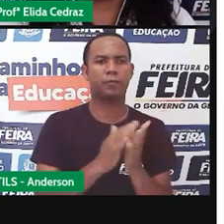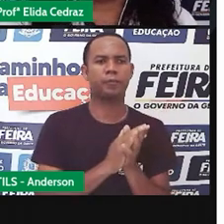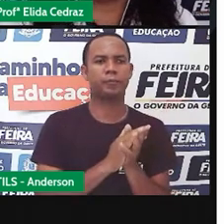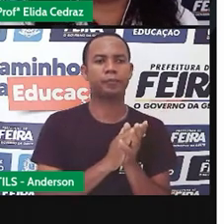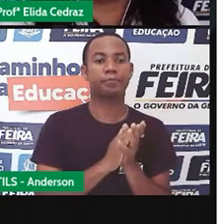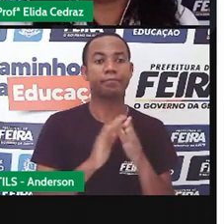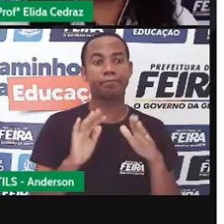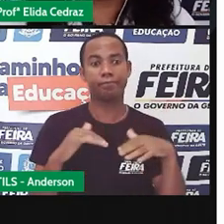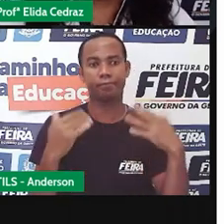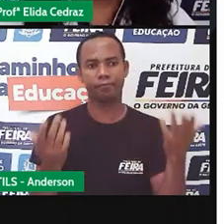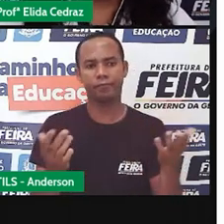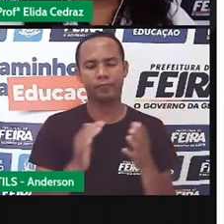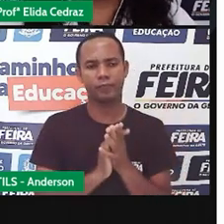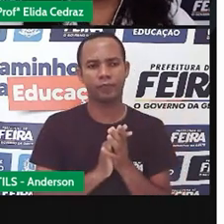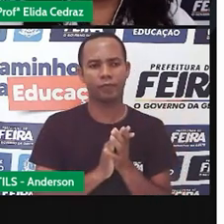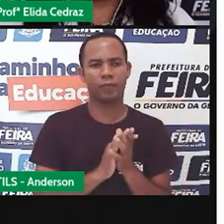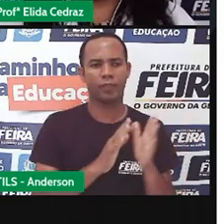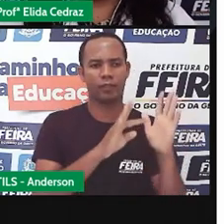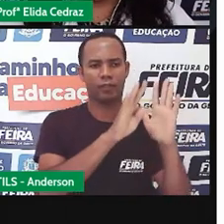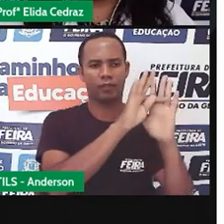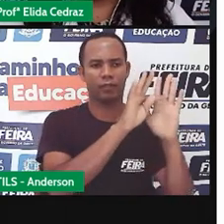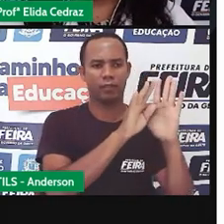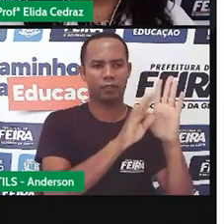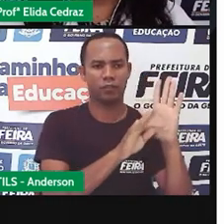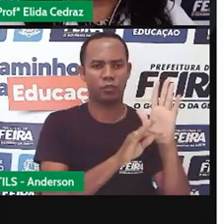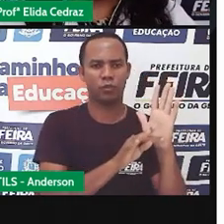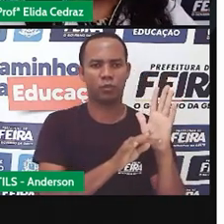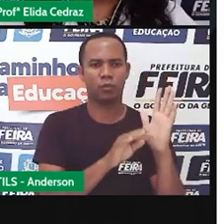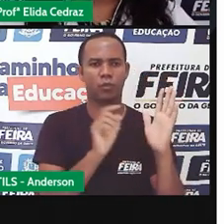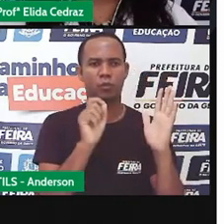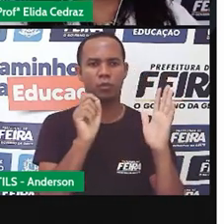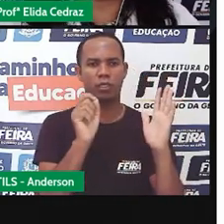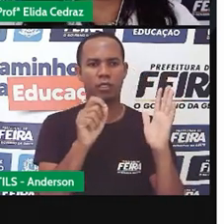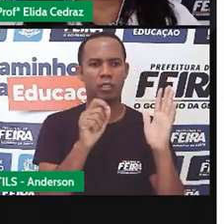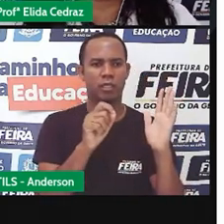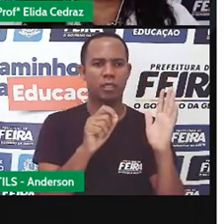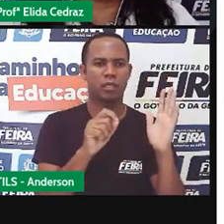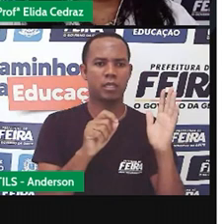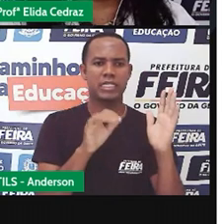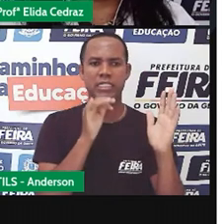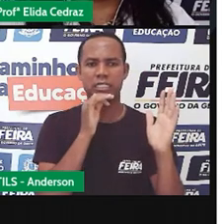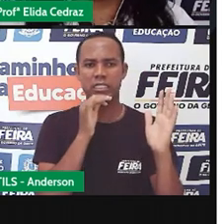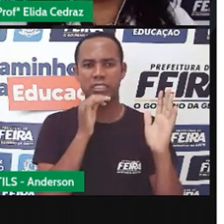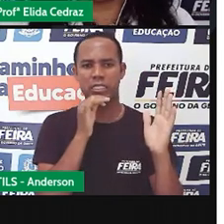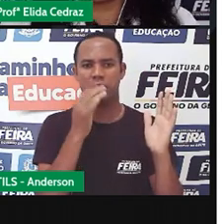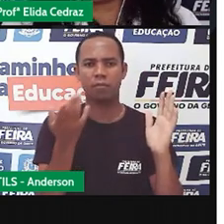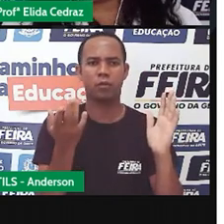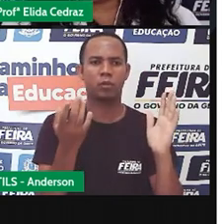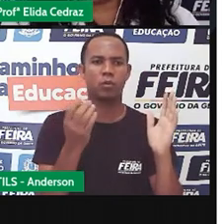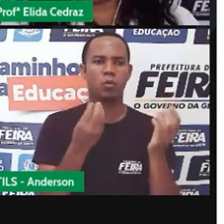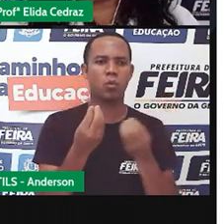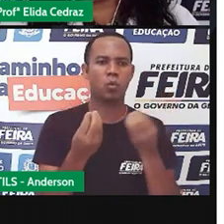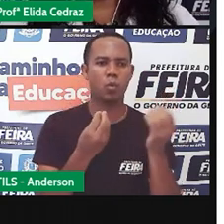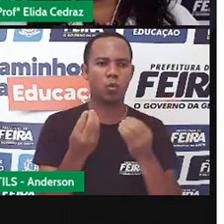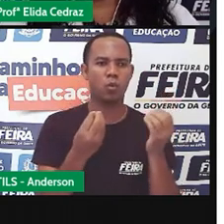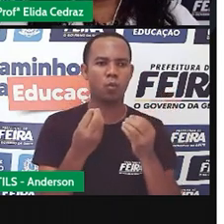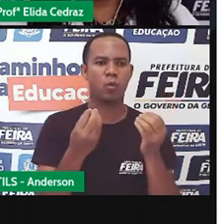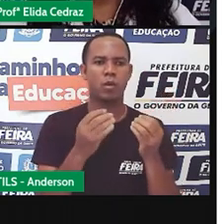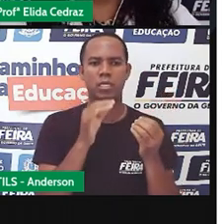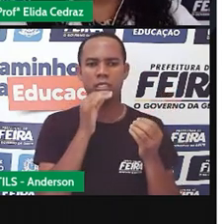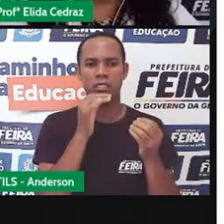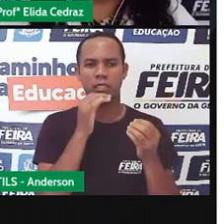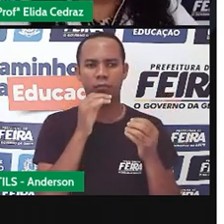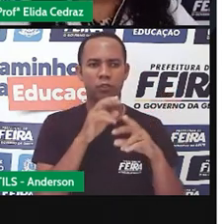Então, os textos não jornalísticos, eles são atrativos, são entretenimentos,